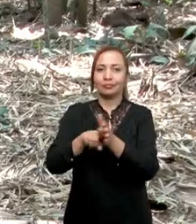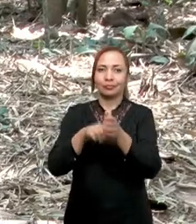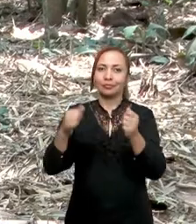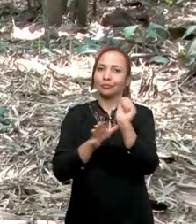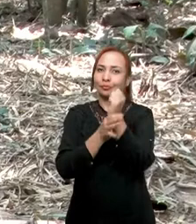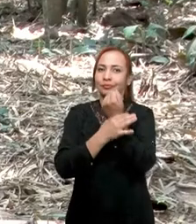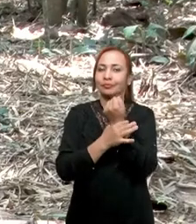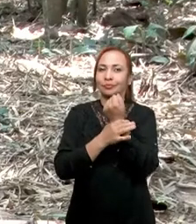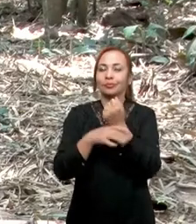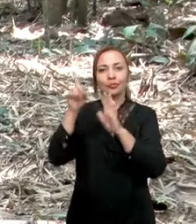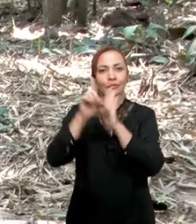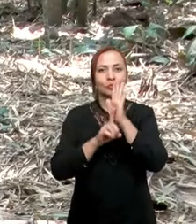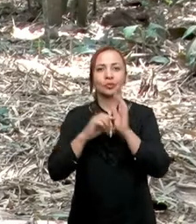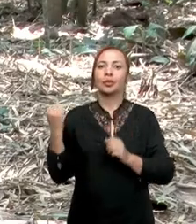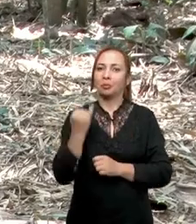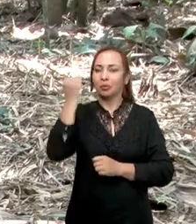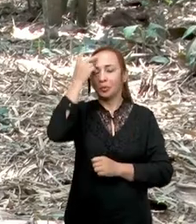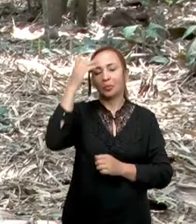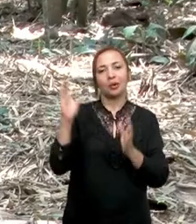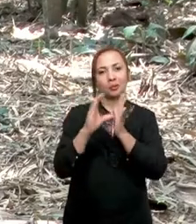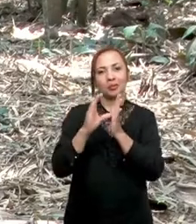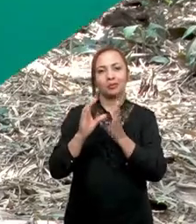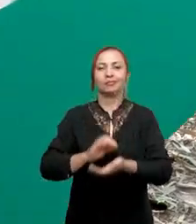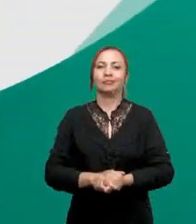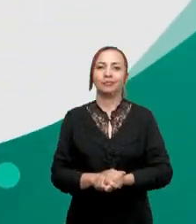a garantir direitos essenciais dessas comunidades.